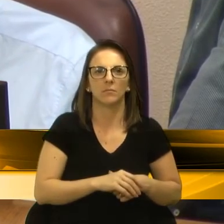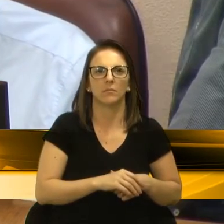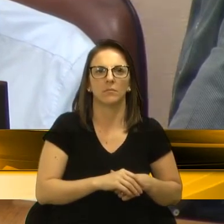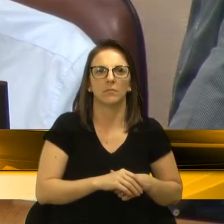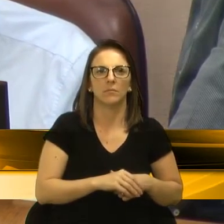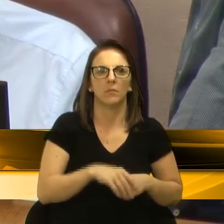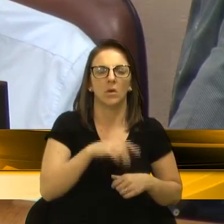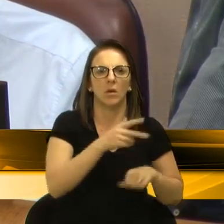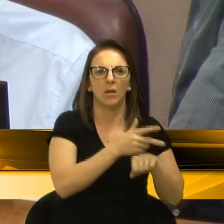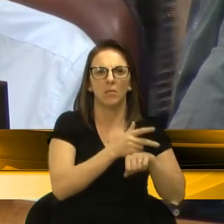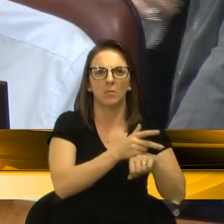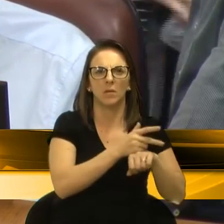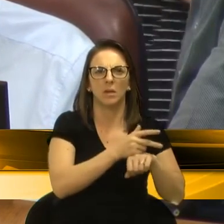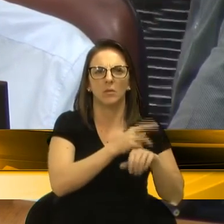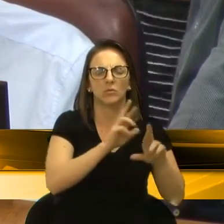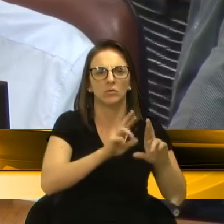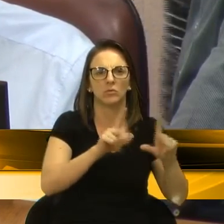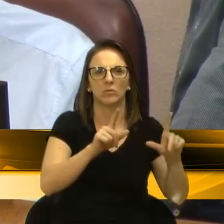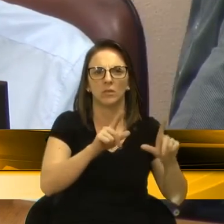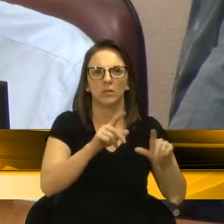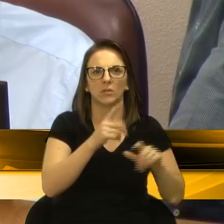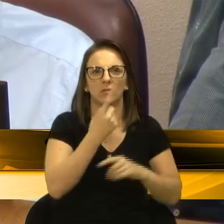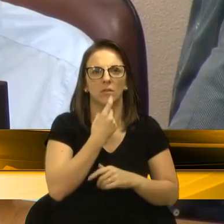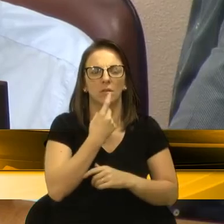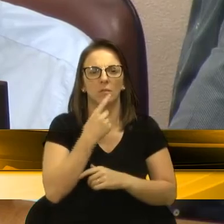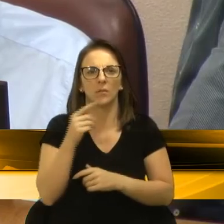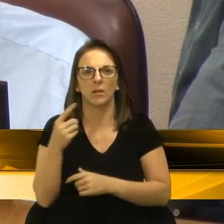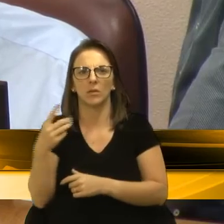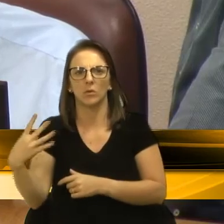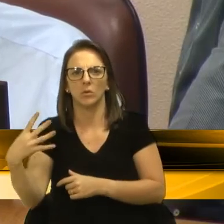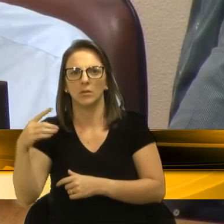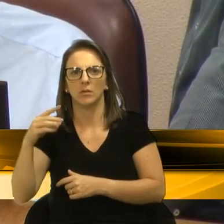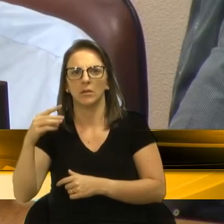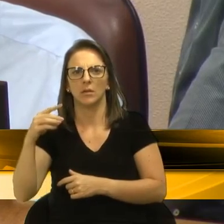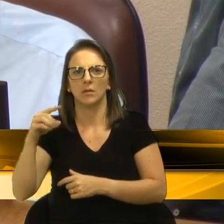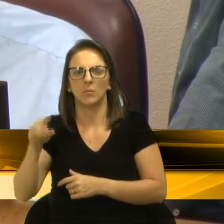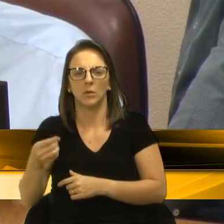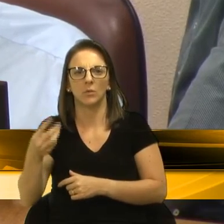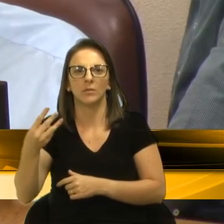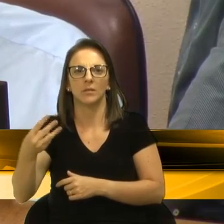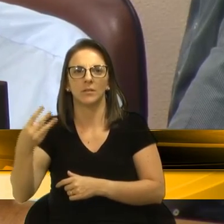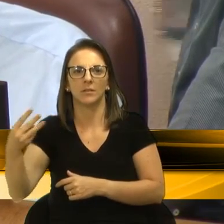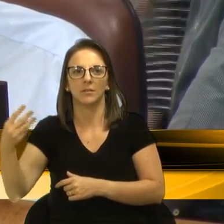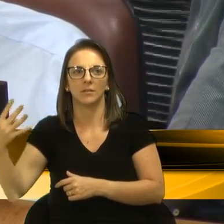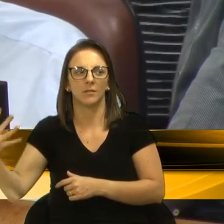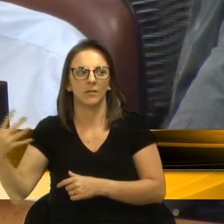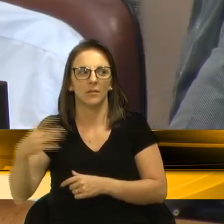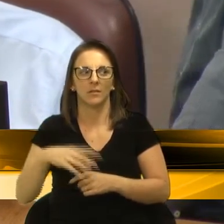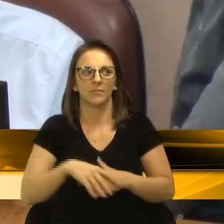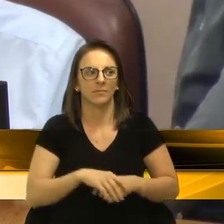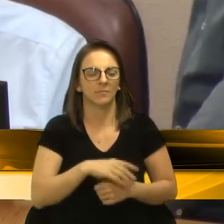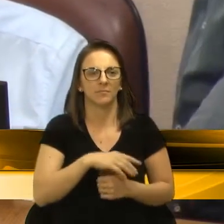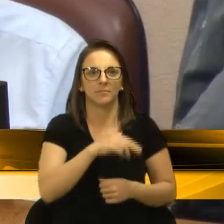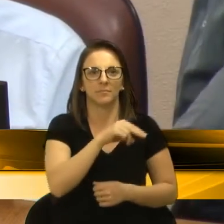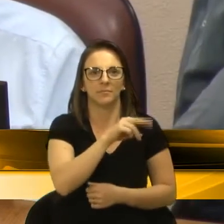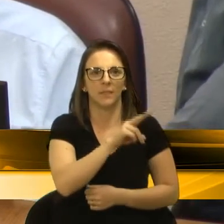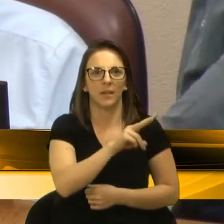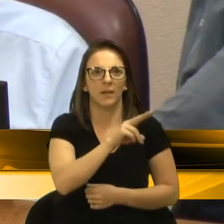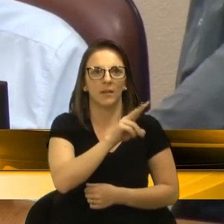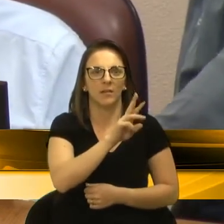outra câmera tipo dome infravermelho 14 mil 334, NVR 5 mil 950,